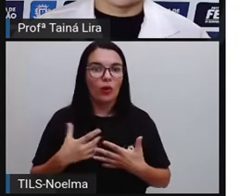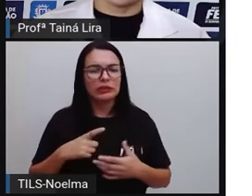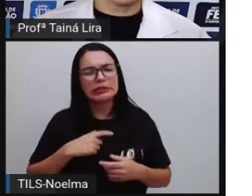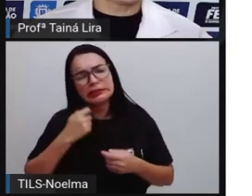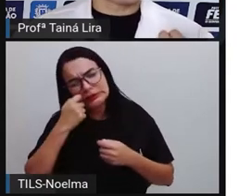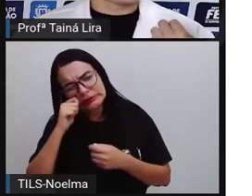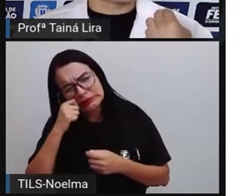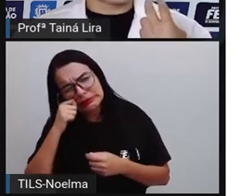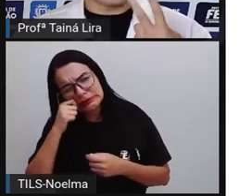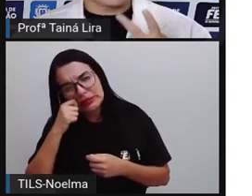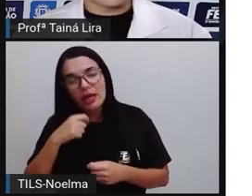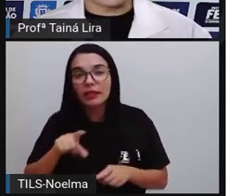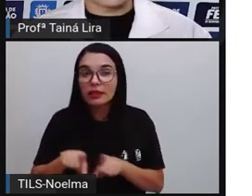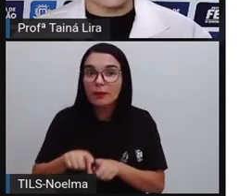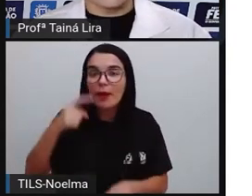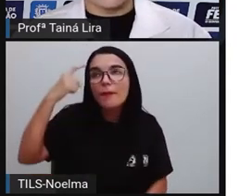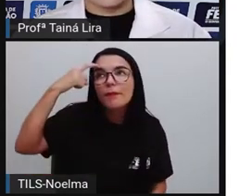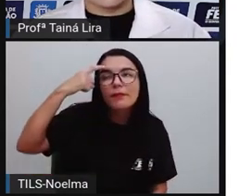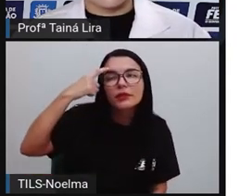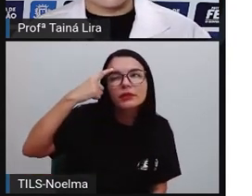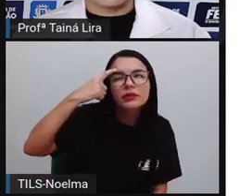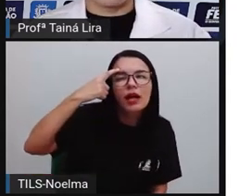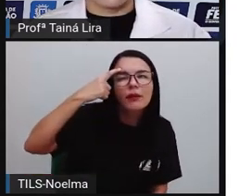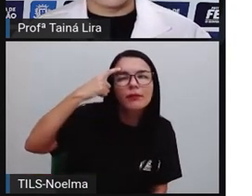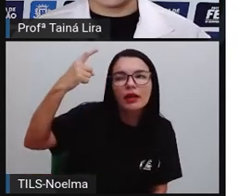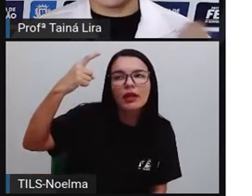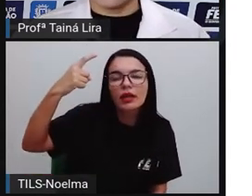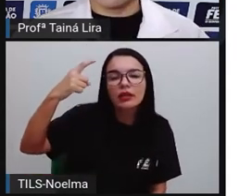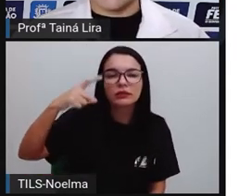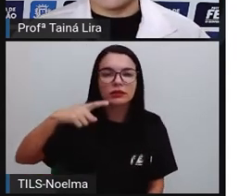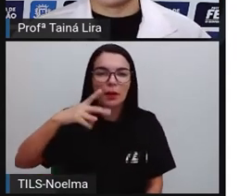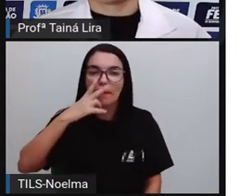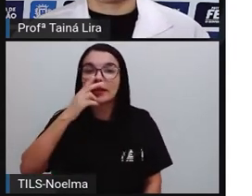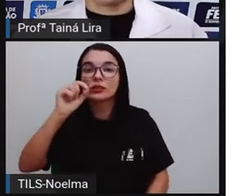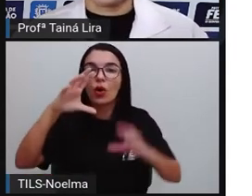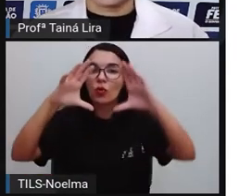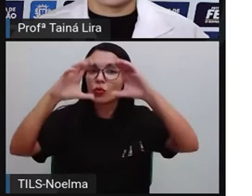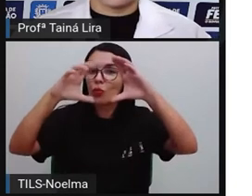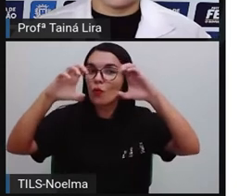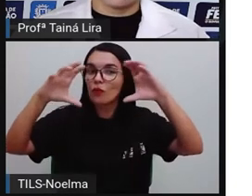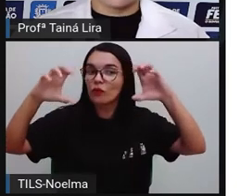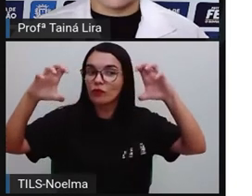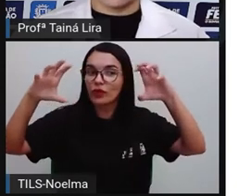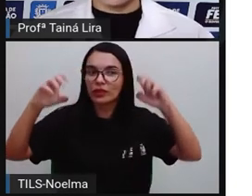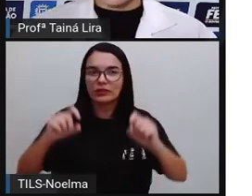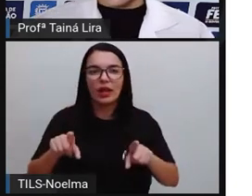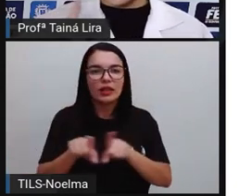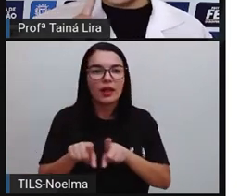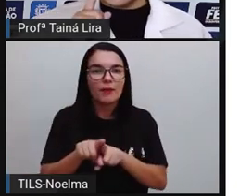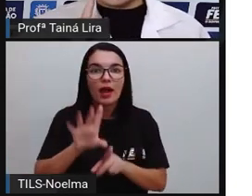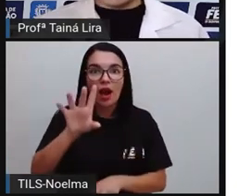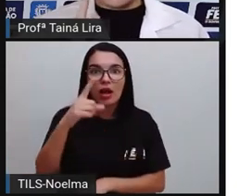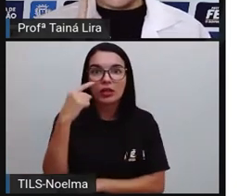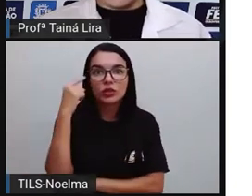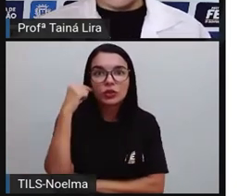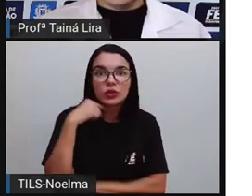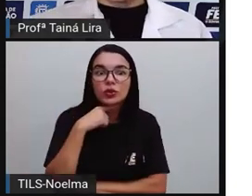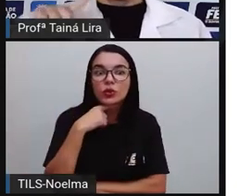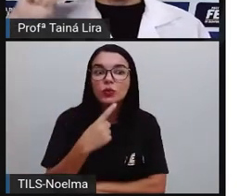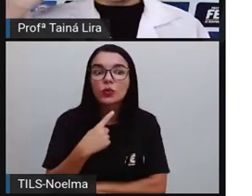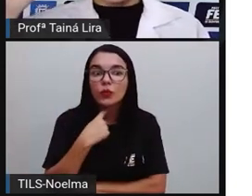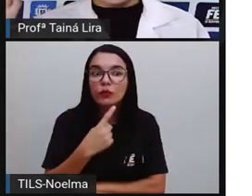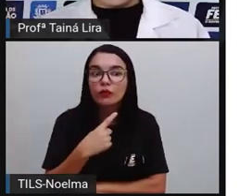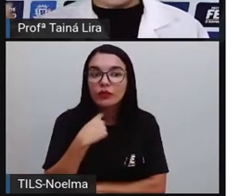choro, o de pensamento. Olha lá, que é forma de nuvem. De dúvida. Olha lá, lembra que a Pró falou